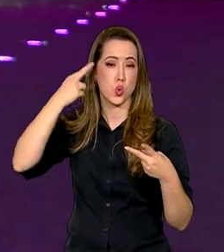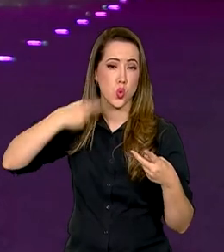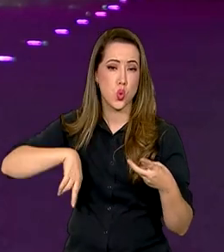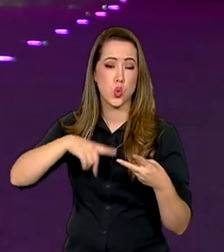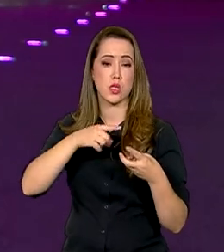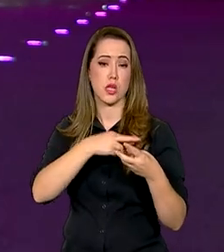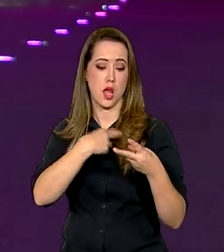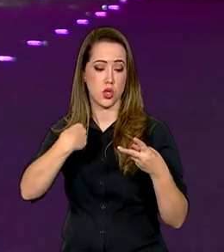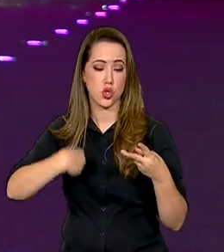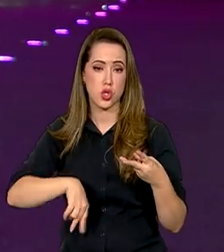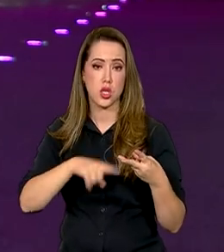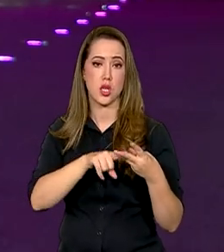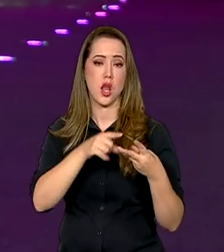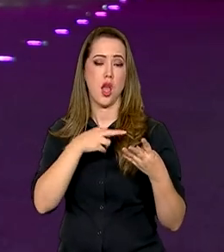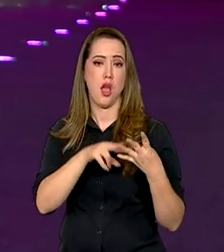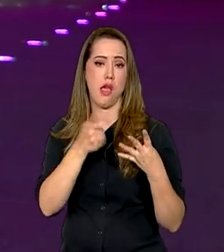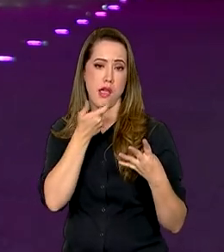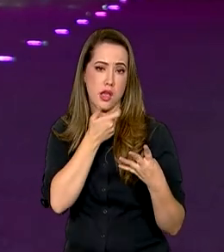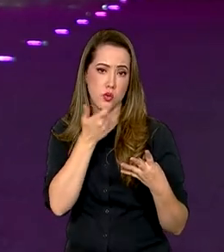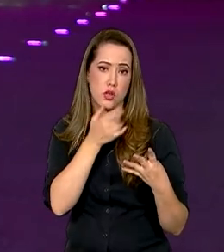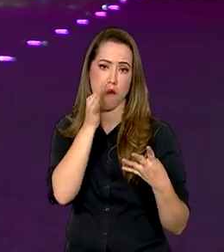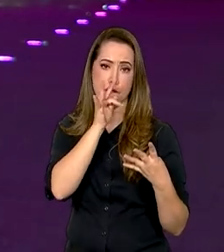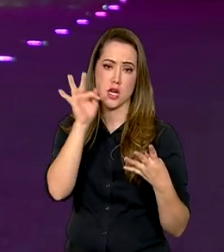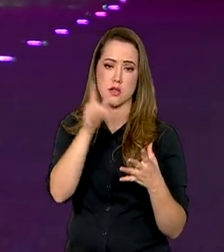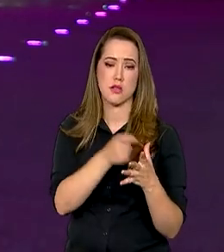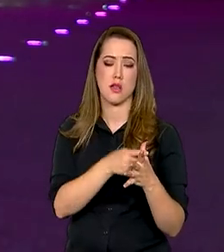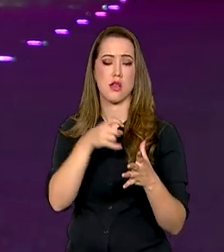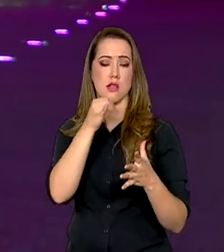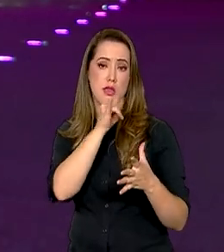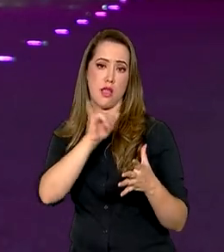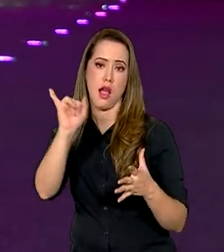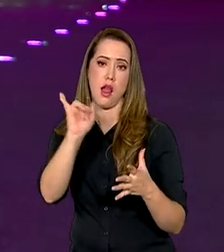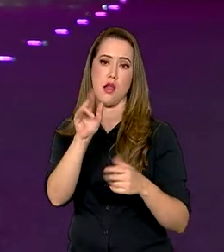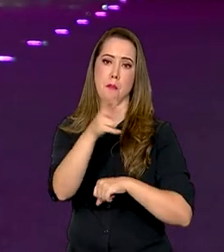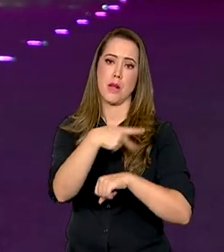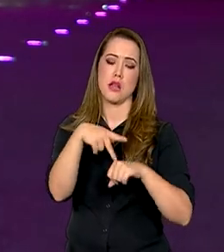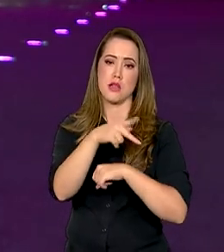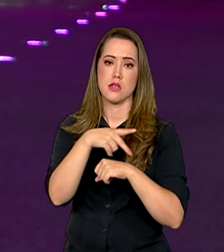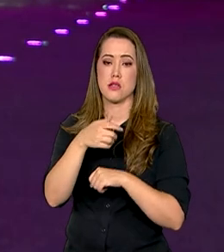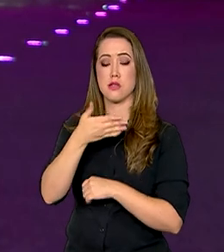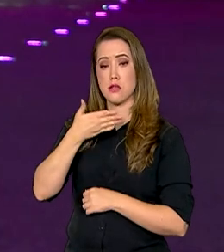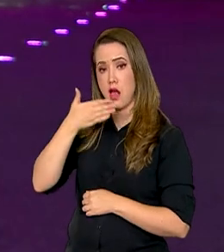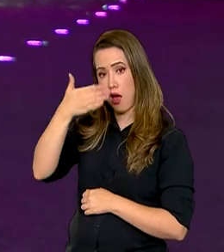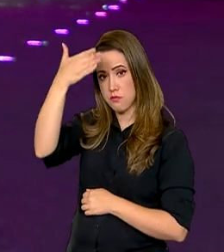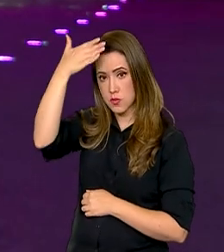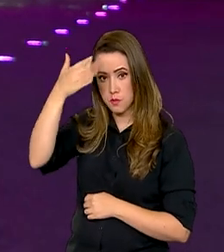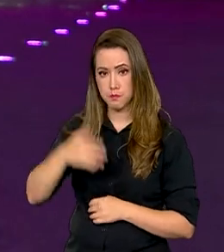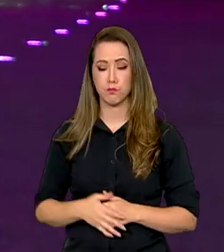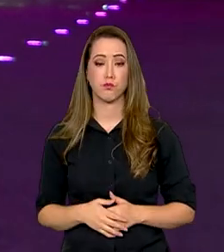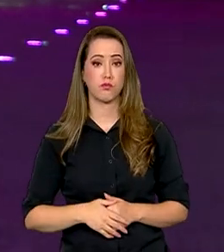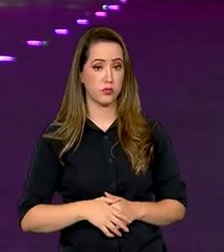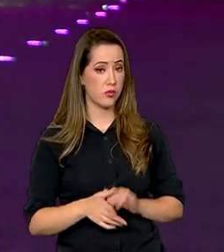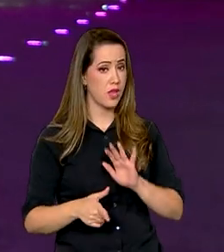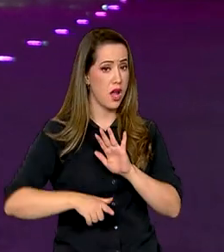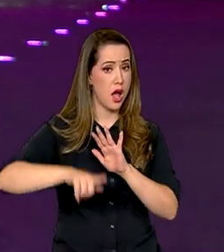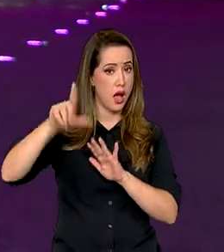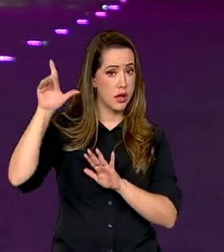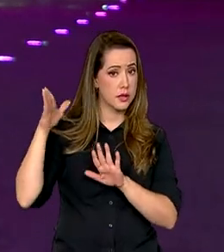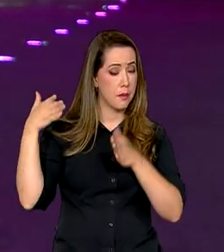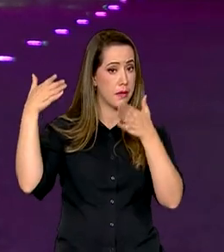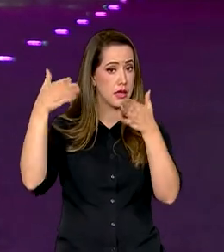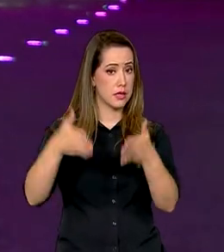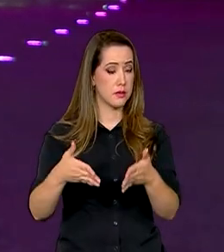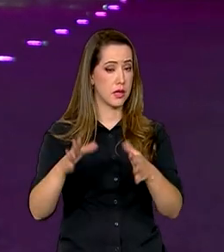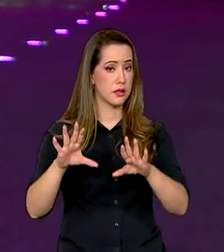Unido, França, Alemanha, Itália e países árabes. Mais cedo, ao participar de evento dos 20 anos do